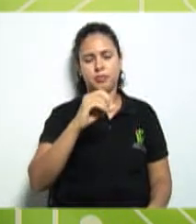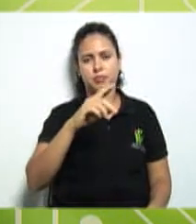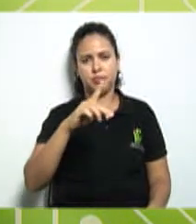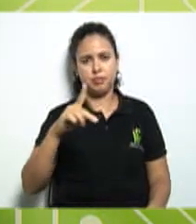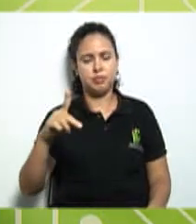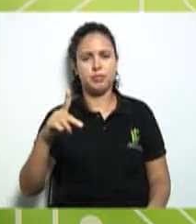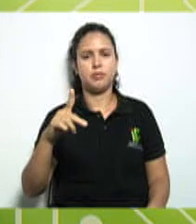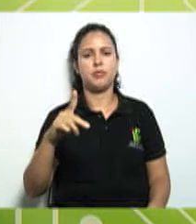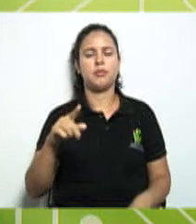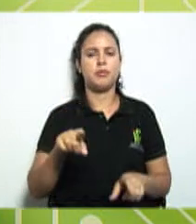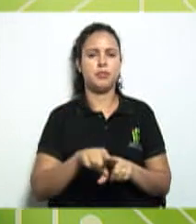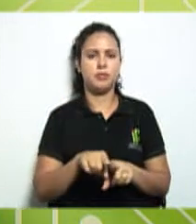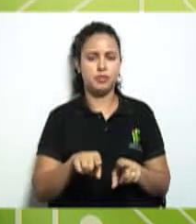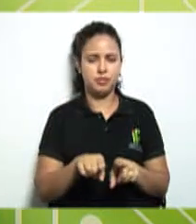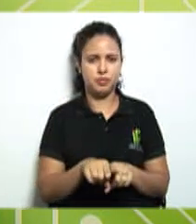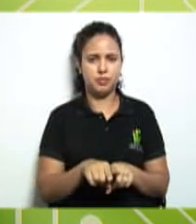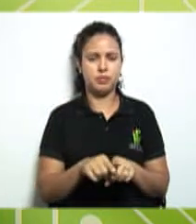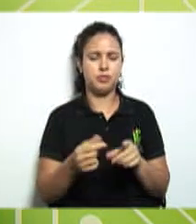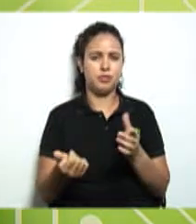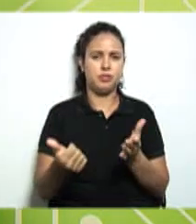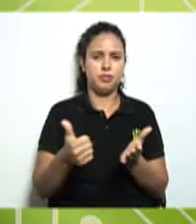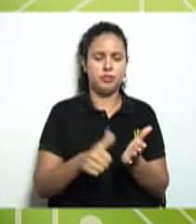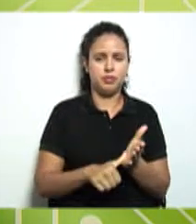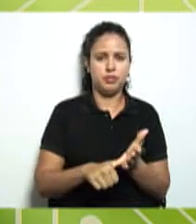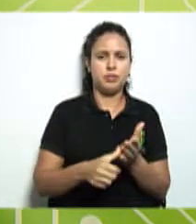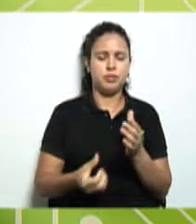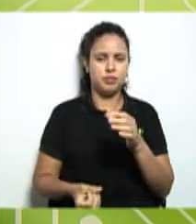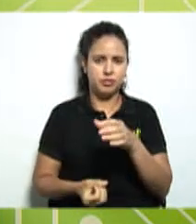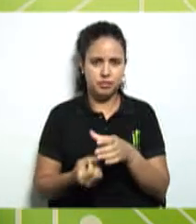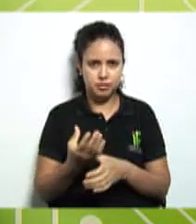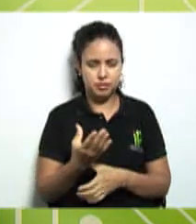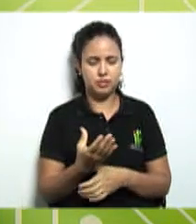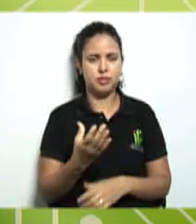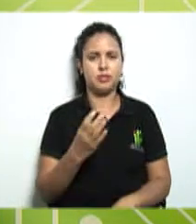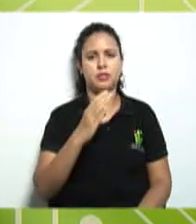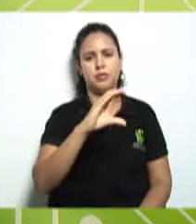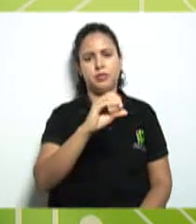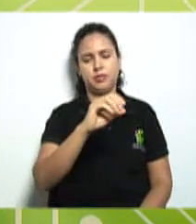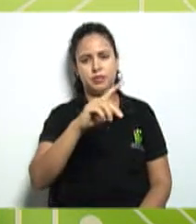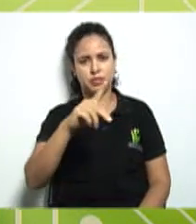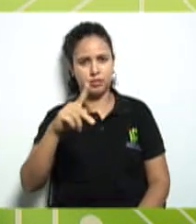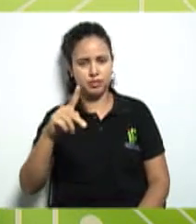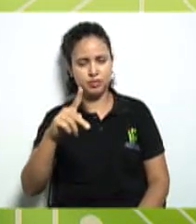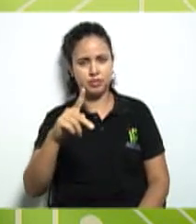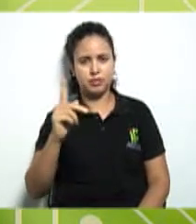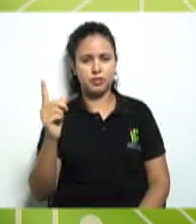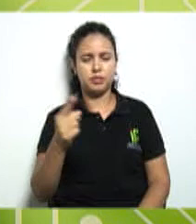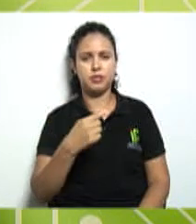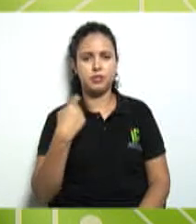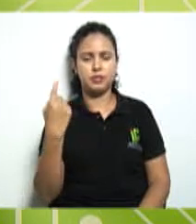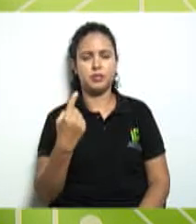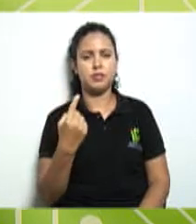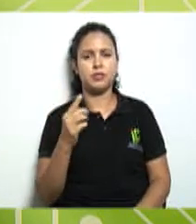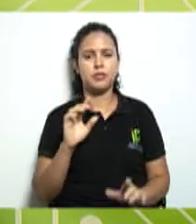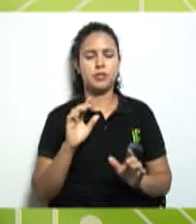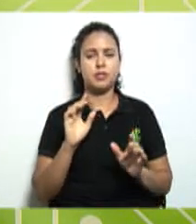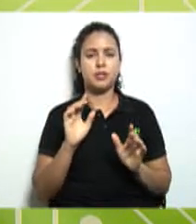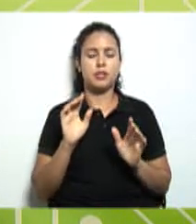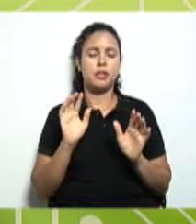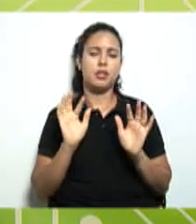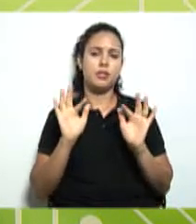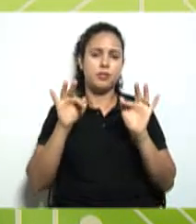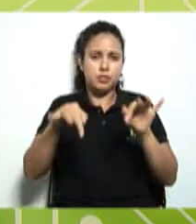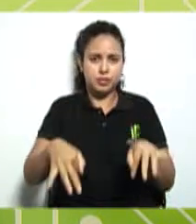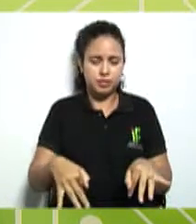importância de ser cooperado de criar uma cooperativa então até o final da nossa